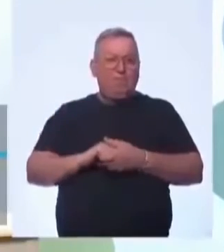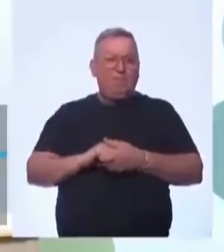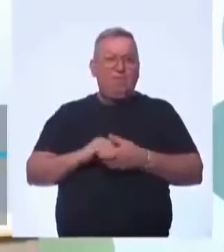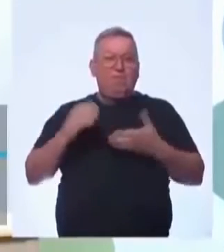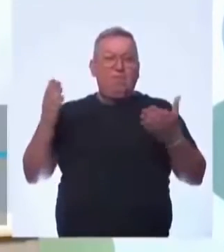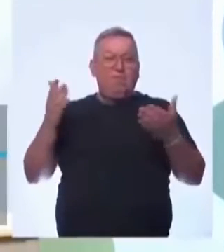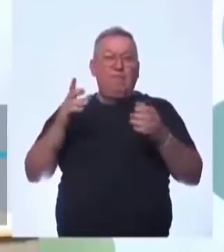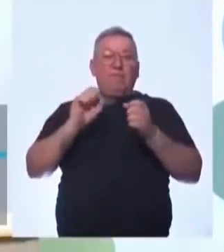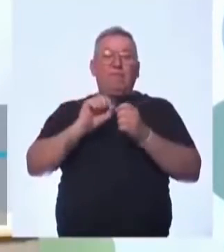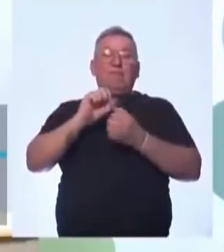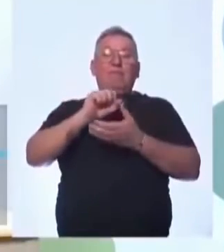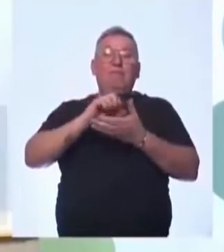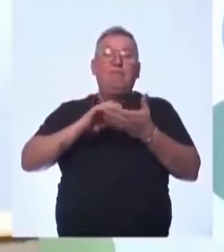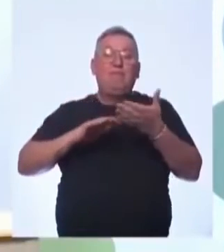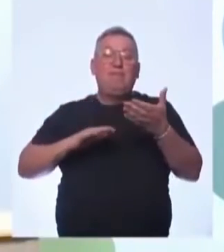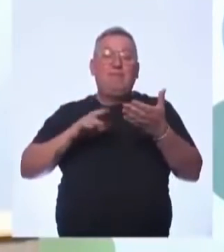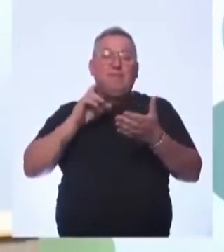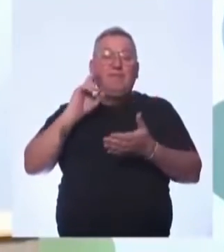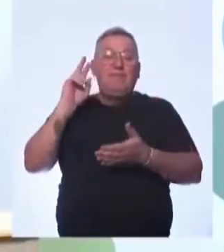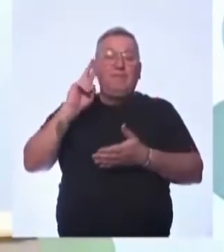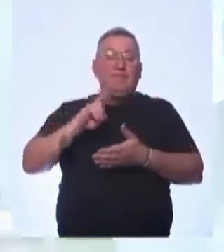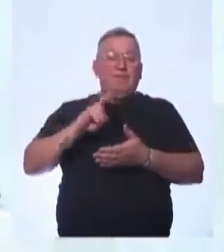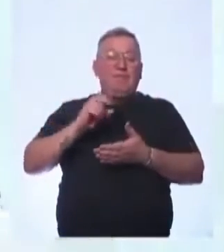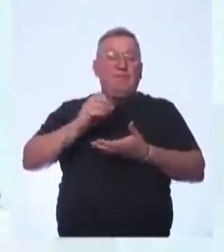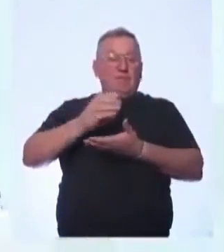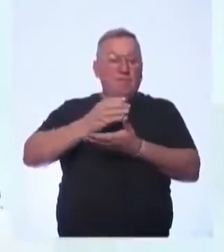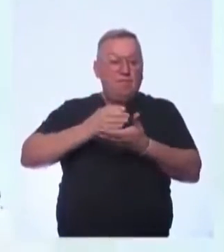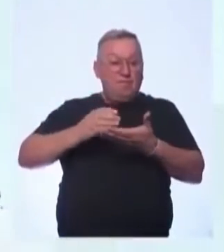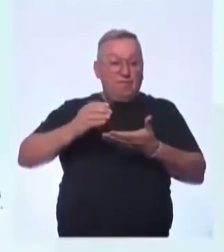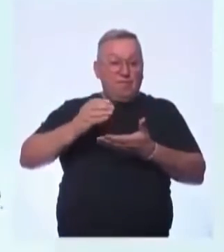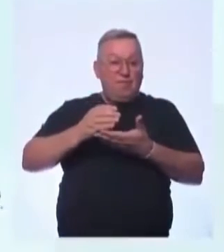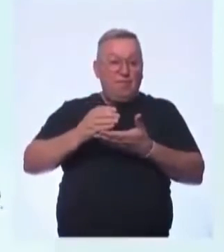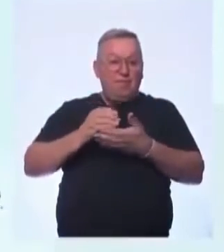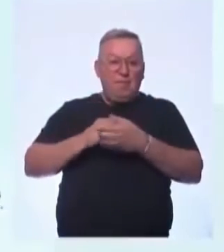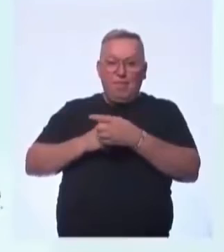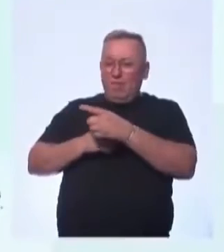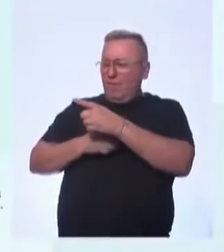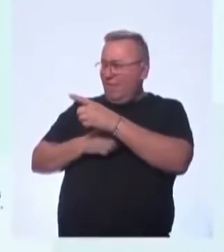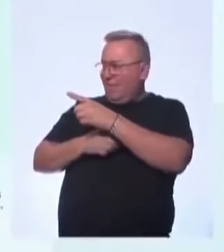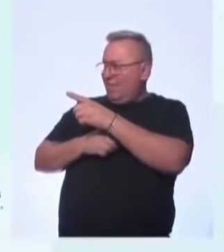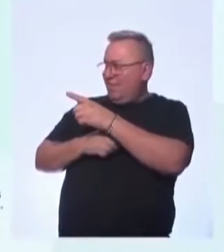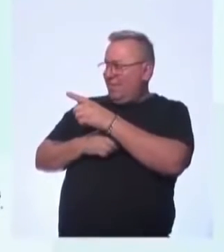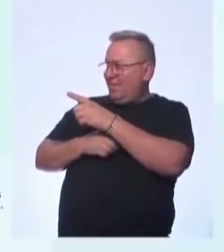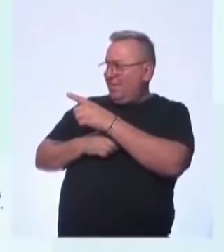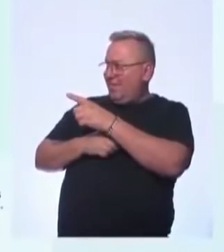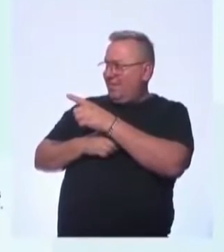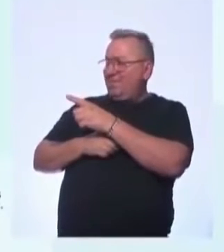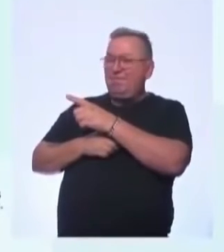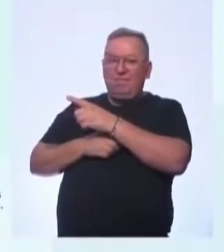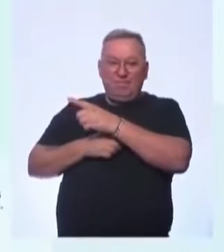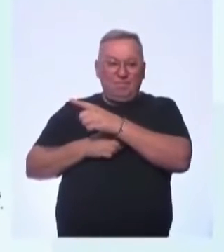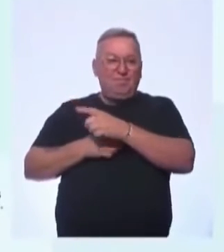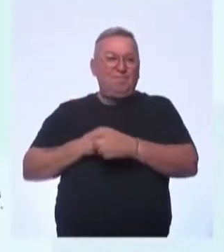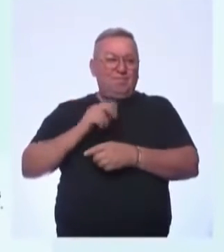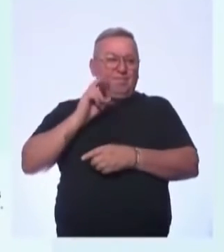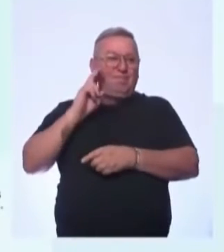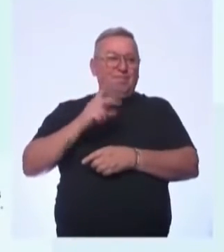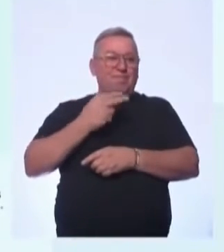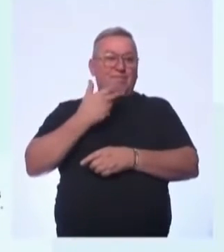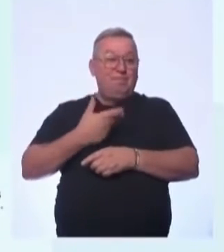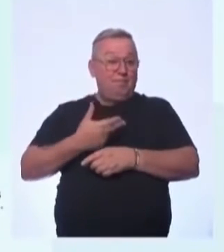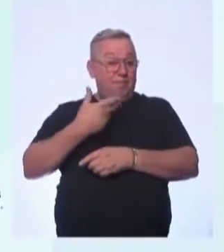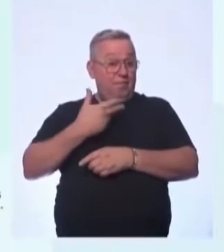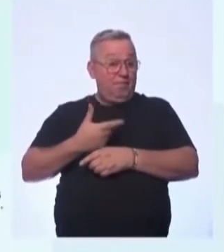atividade. Então, observe aí o mapa. E aí vocês vão ver, através das cores, que dá para